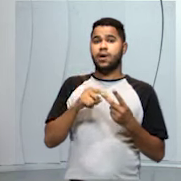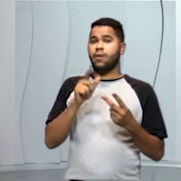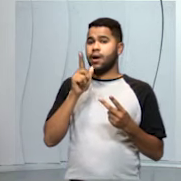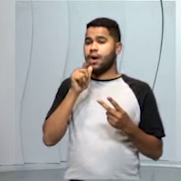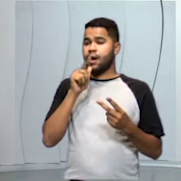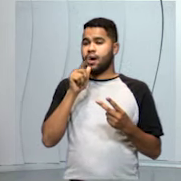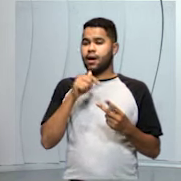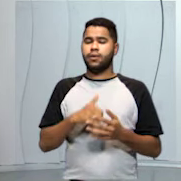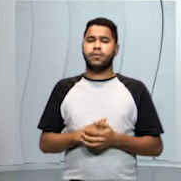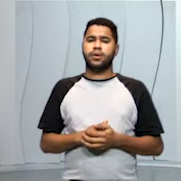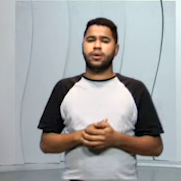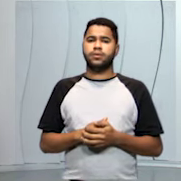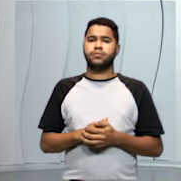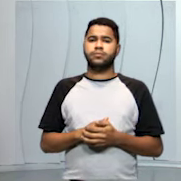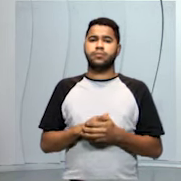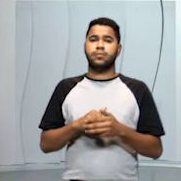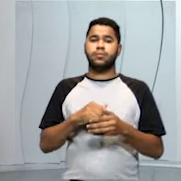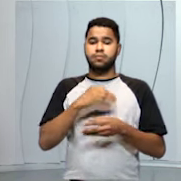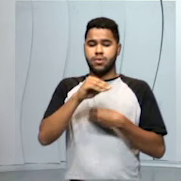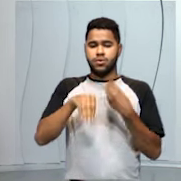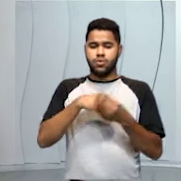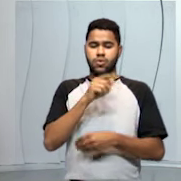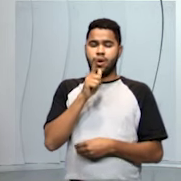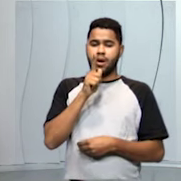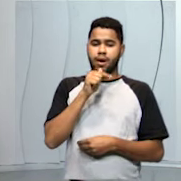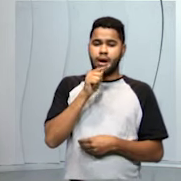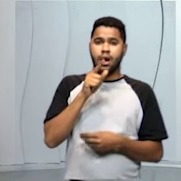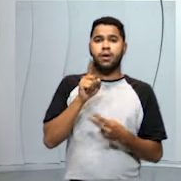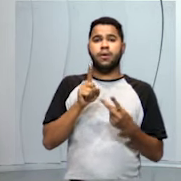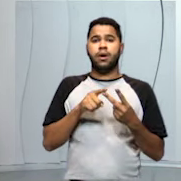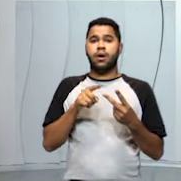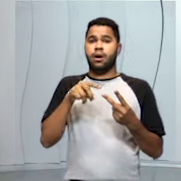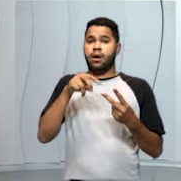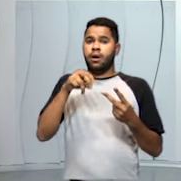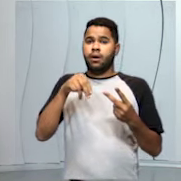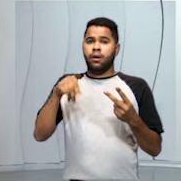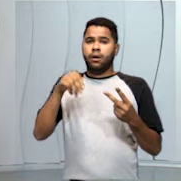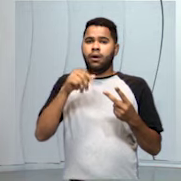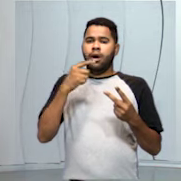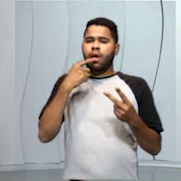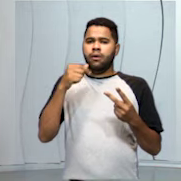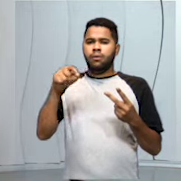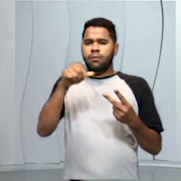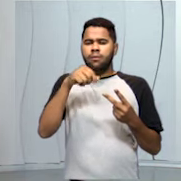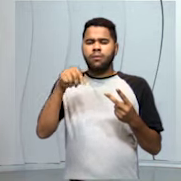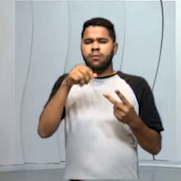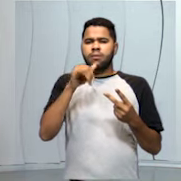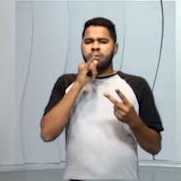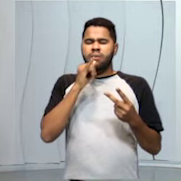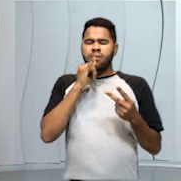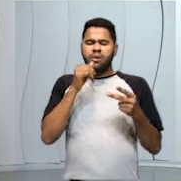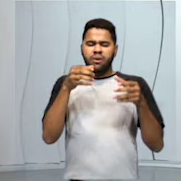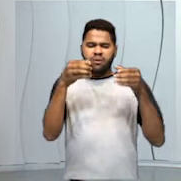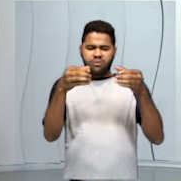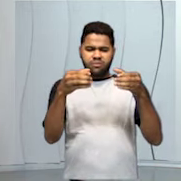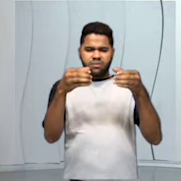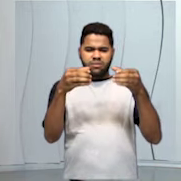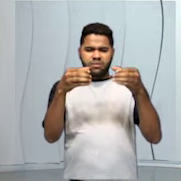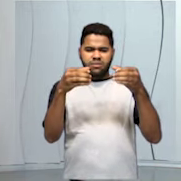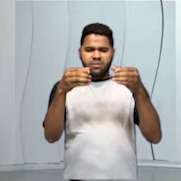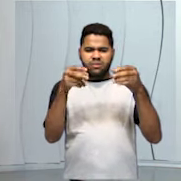A mistura de água com sal é uma mistura homogênea. Você, ao olhar dois copos de água,